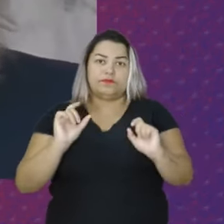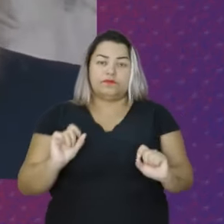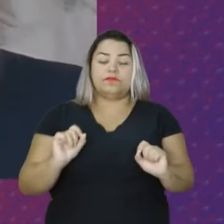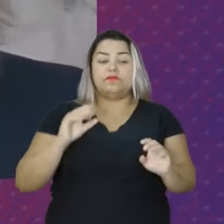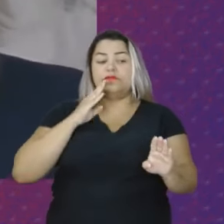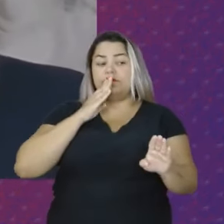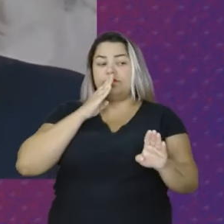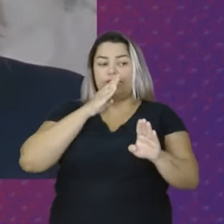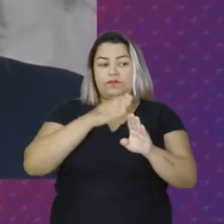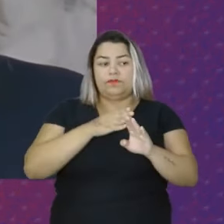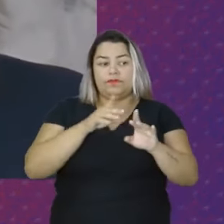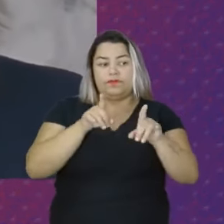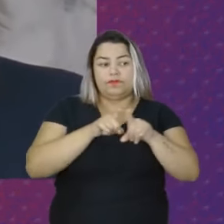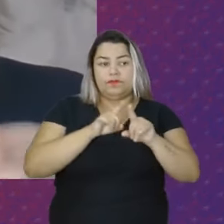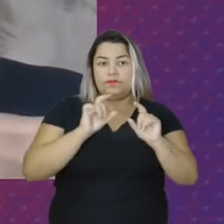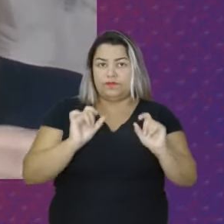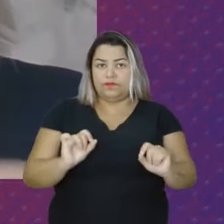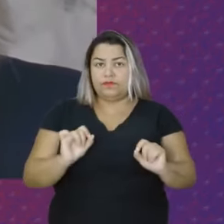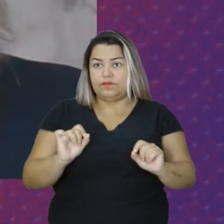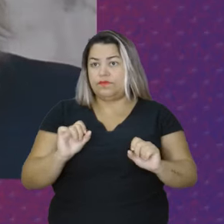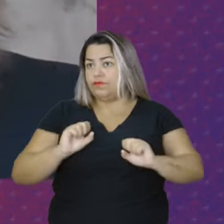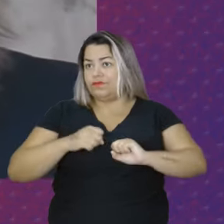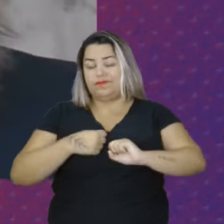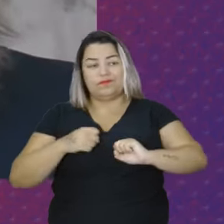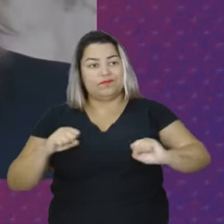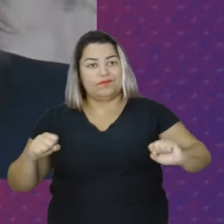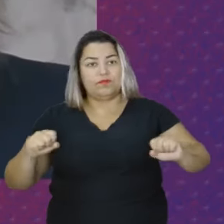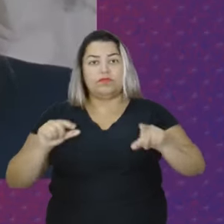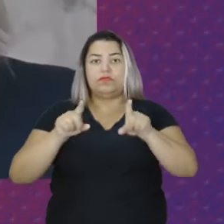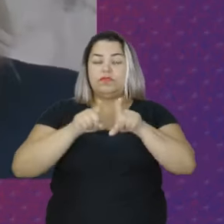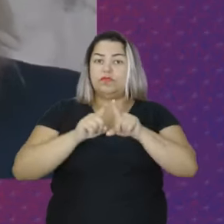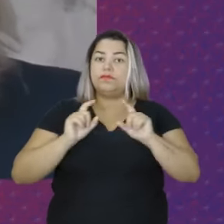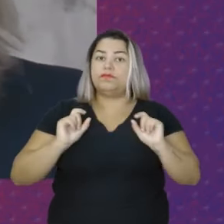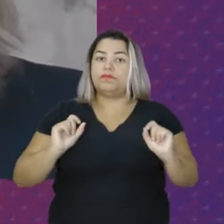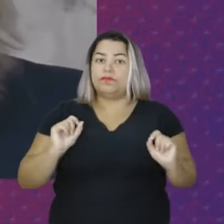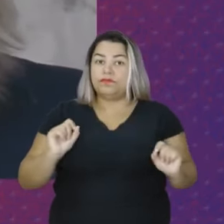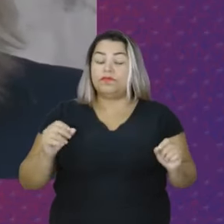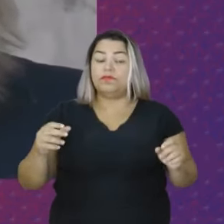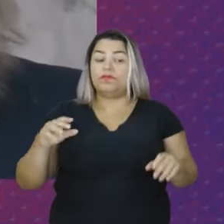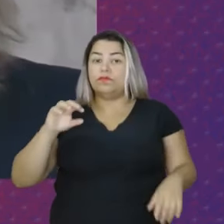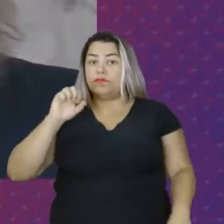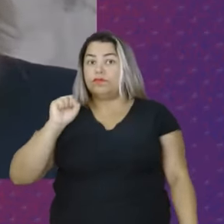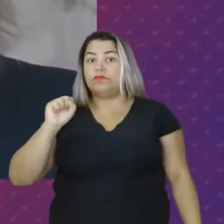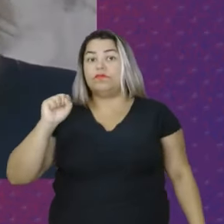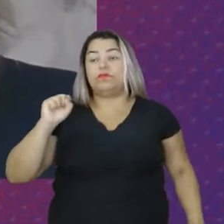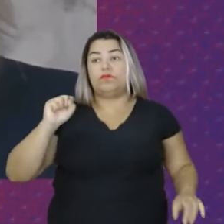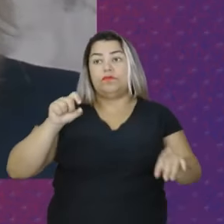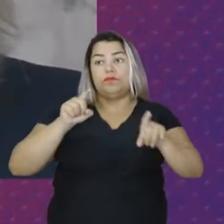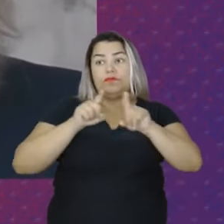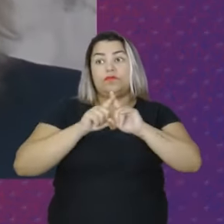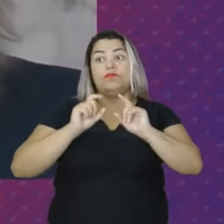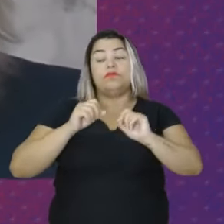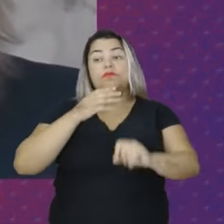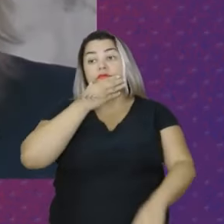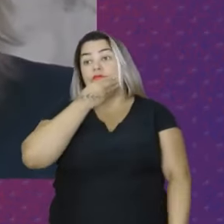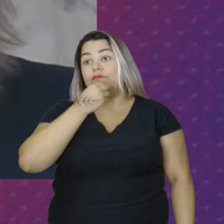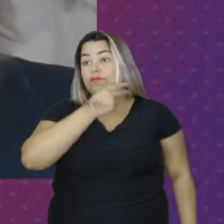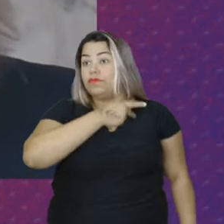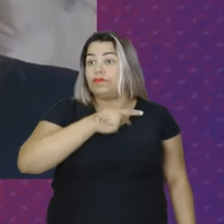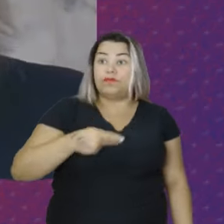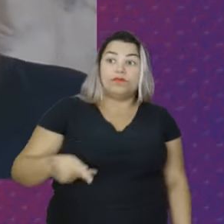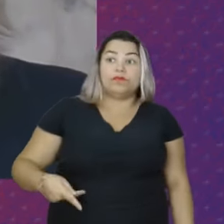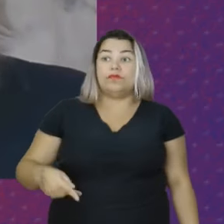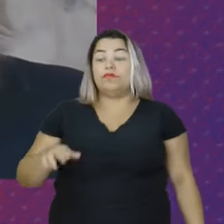foco numa transversalidade muito grande Então no dia 8 de março o presidente Lula